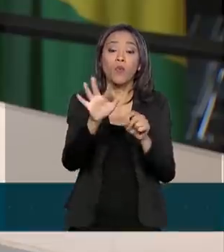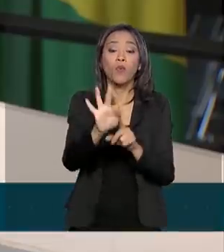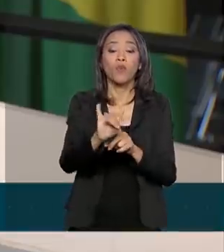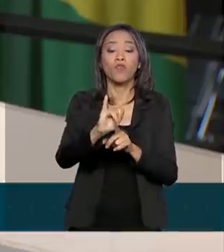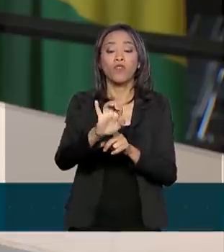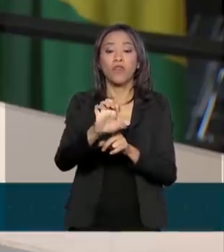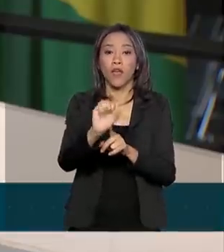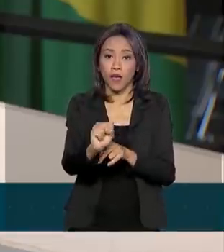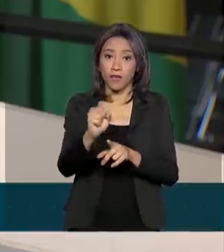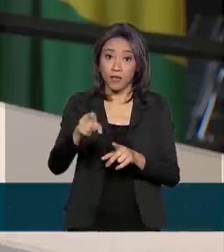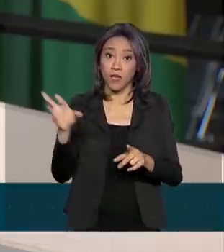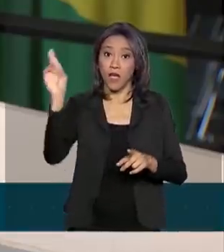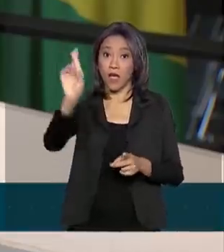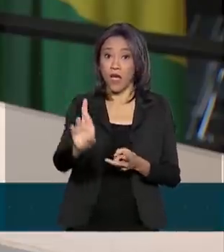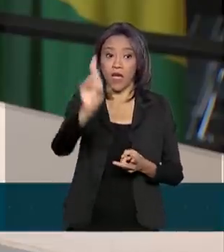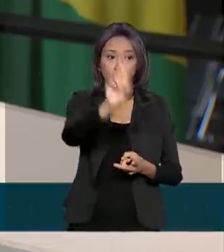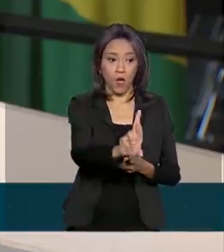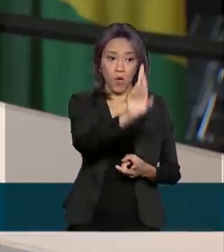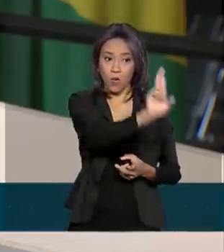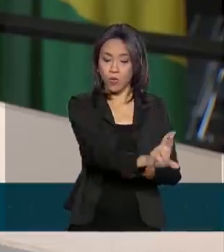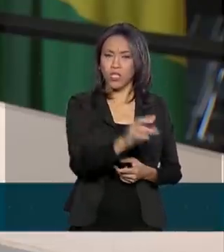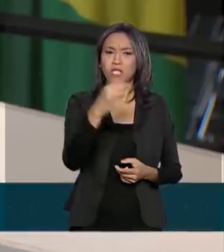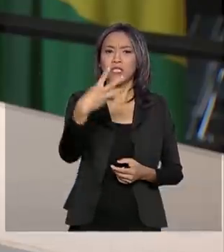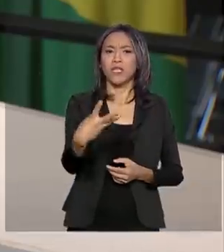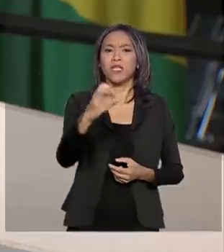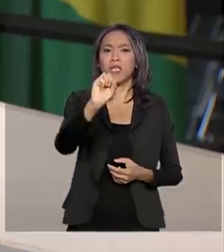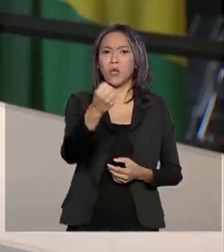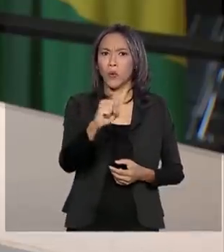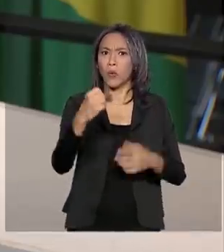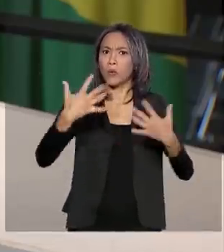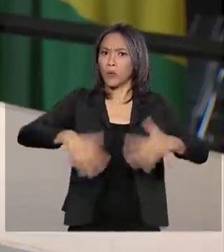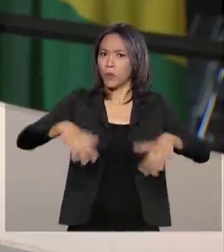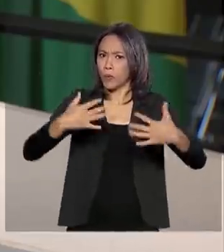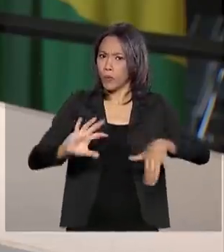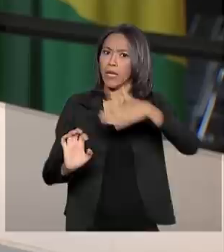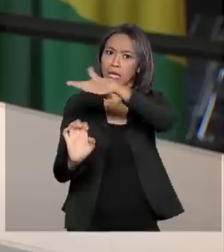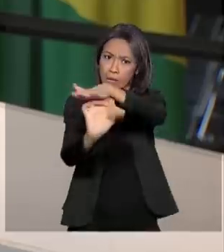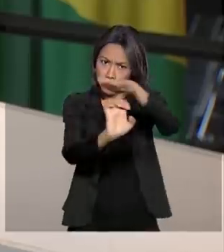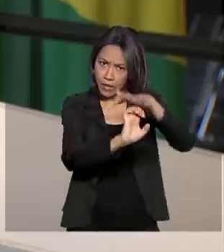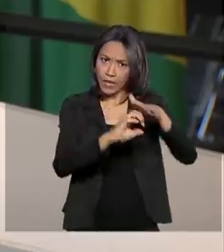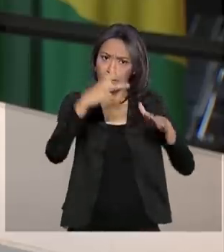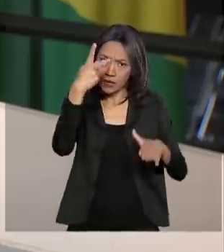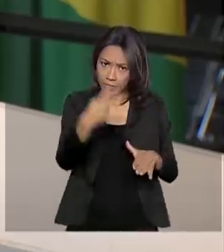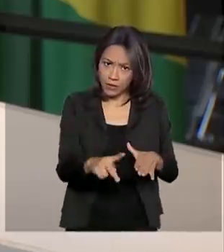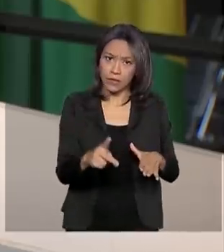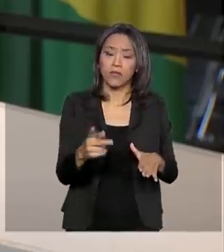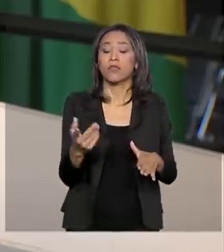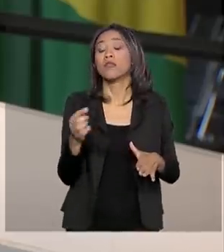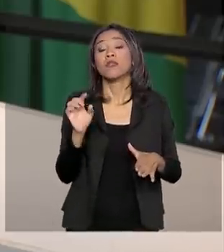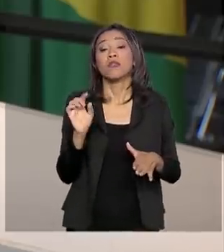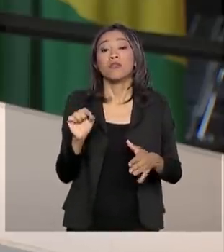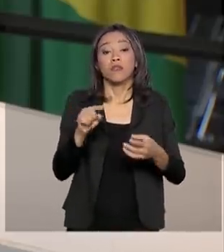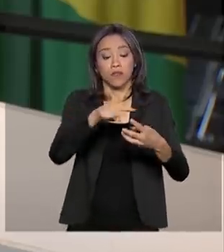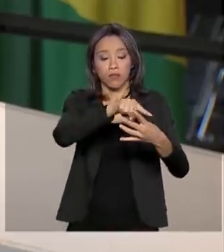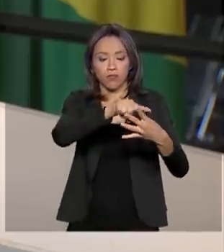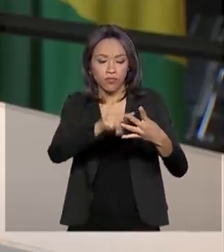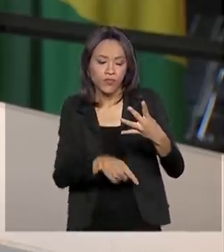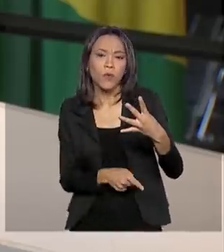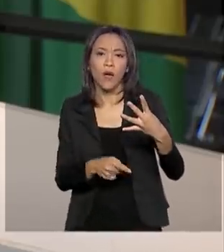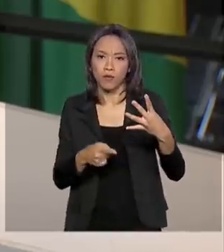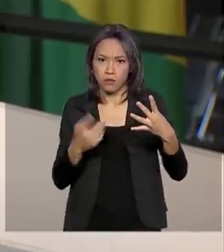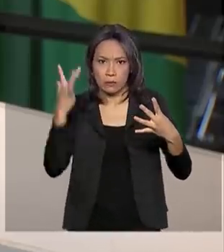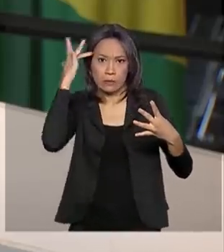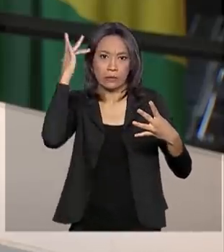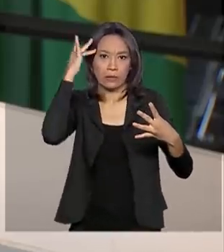reúne representantes de 38 grandes empresas, como a Gerdau, a GM, a Embraer e a Google Brasil.